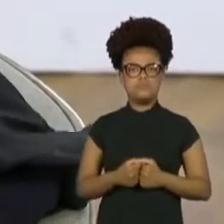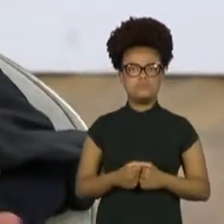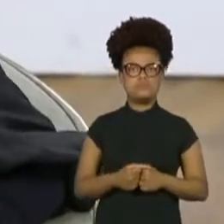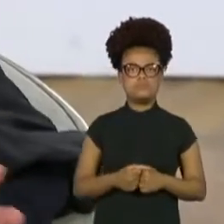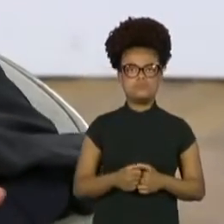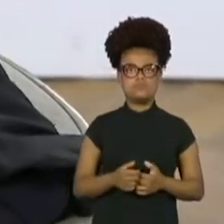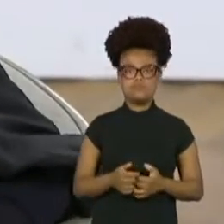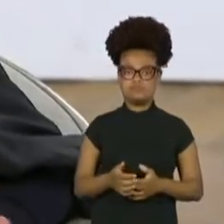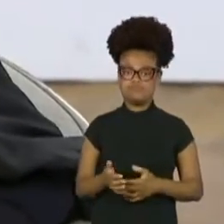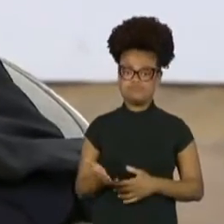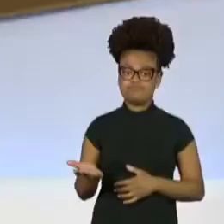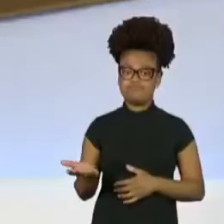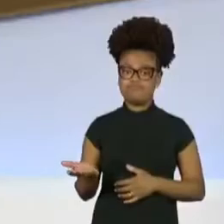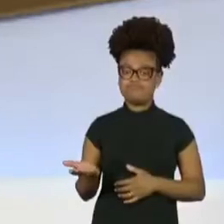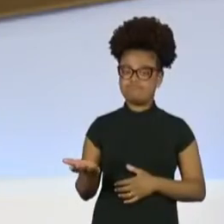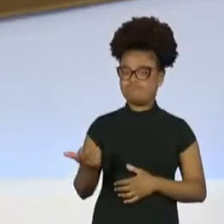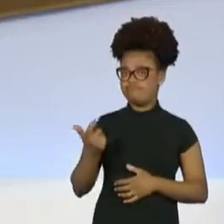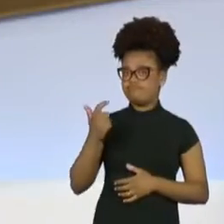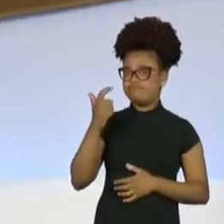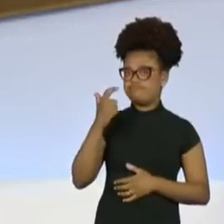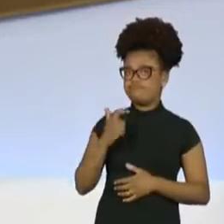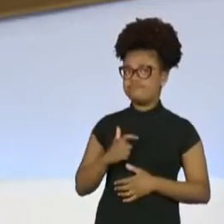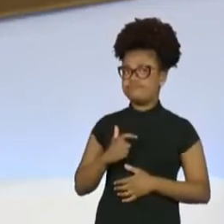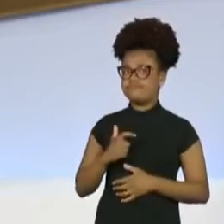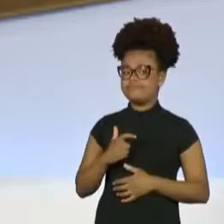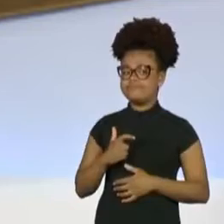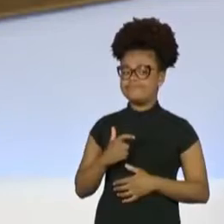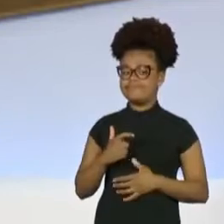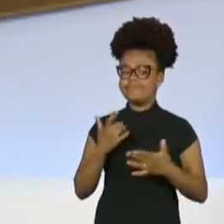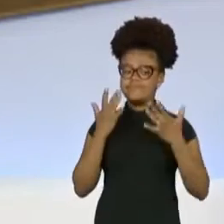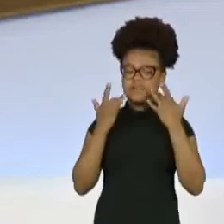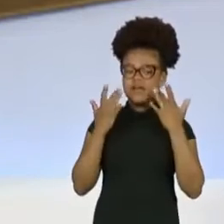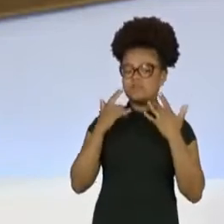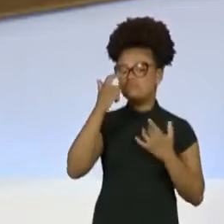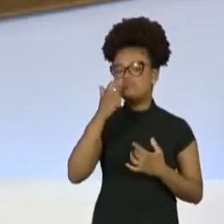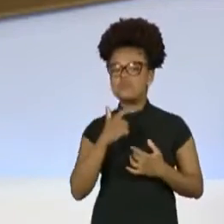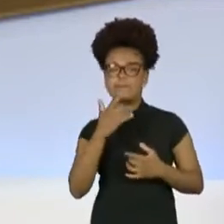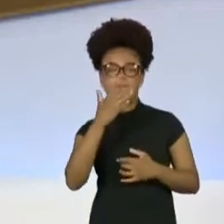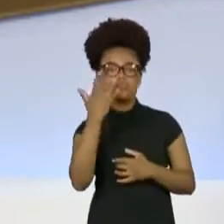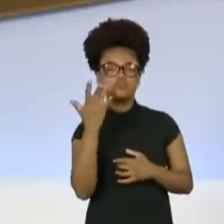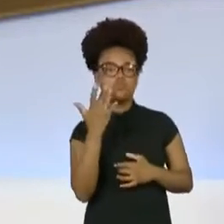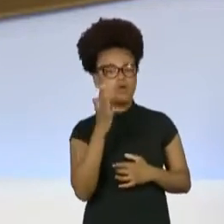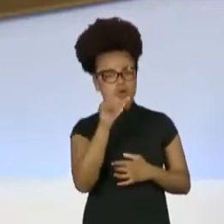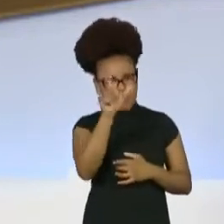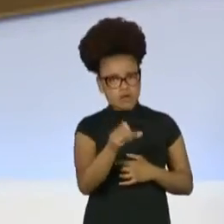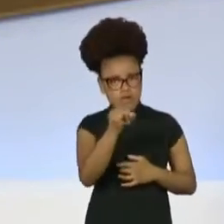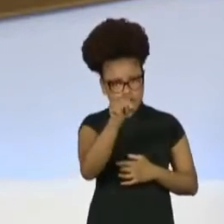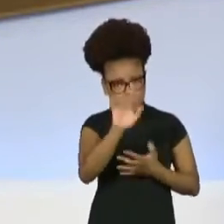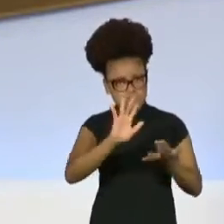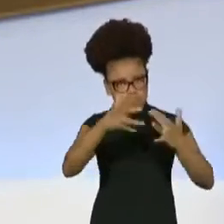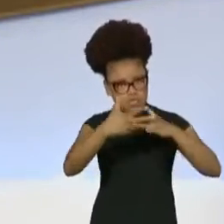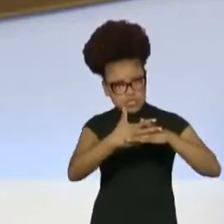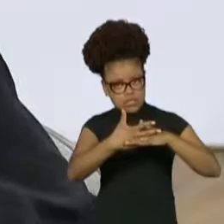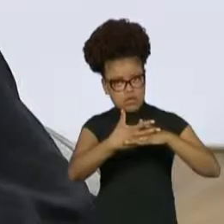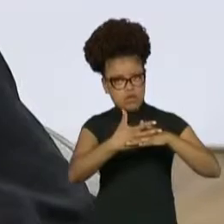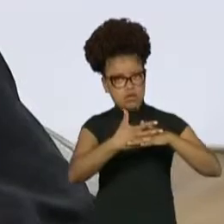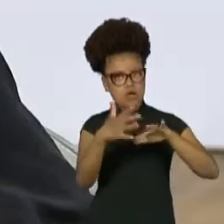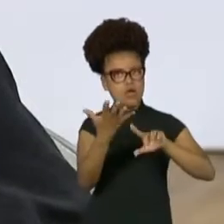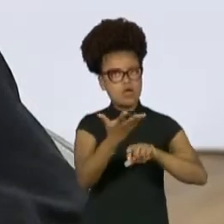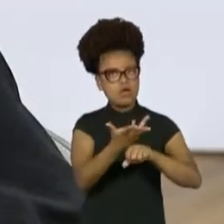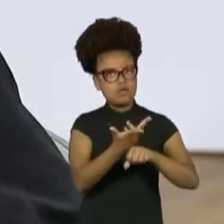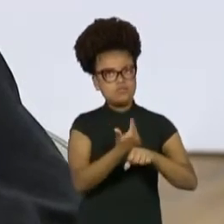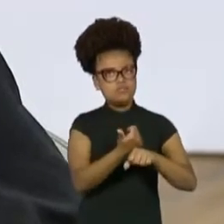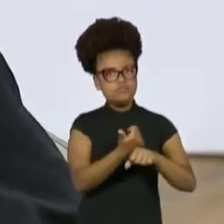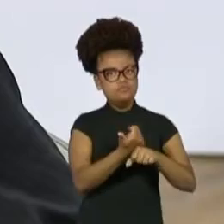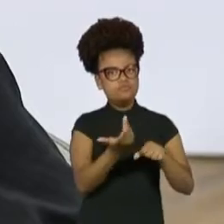Como artista ou como pessoa? Como cidadã. Como cidadã que é artista, que é mãe, que é realizadora, que